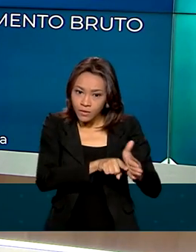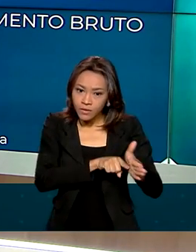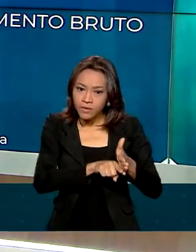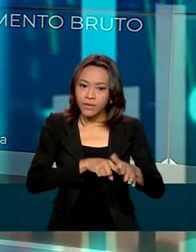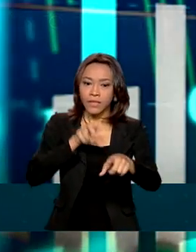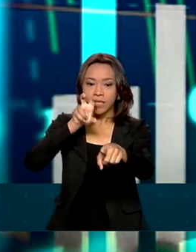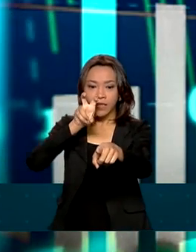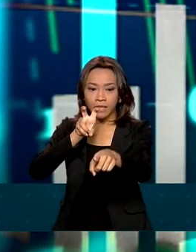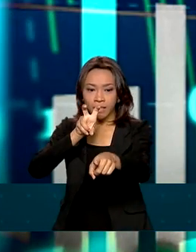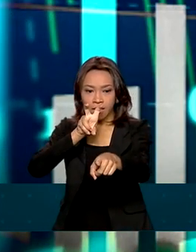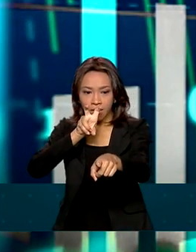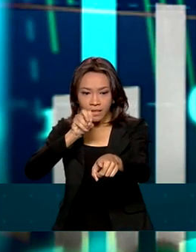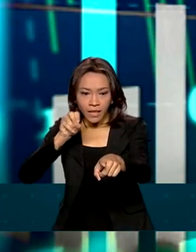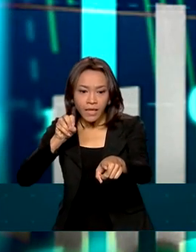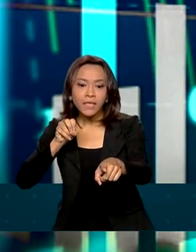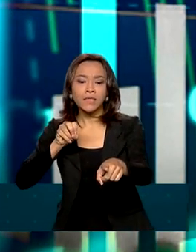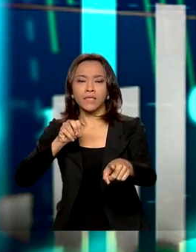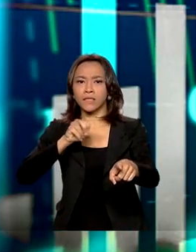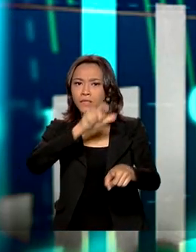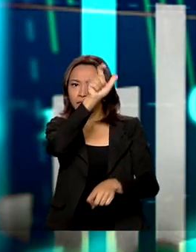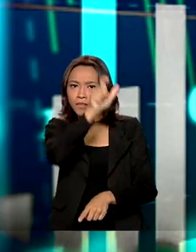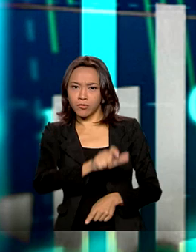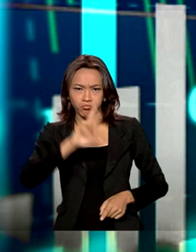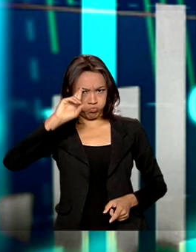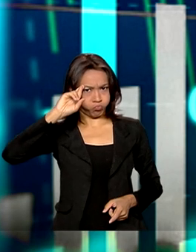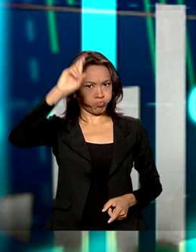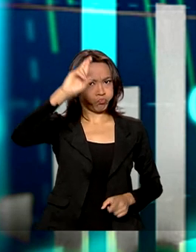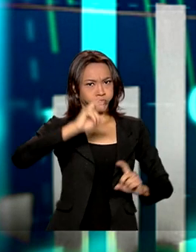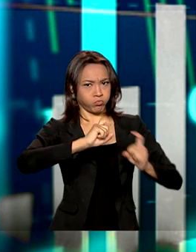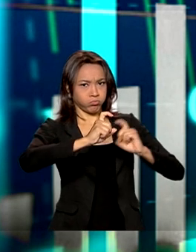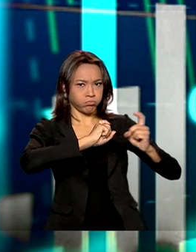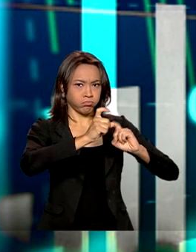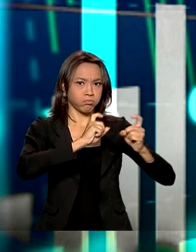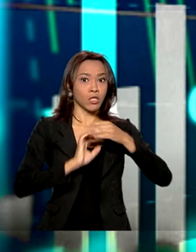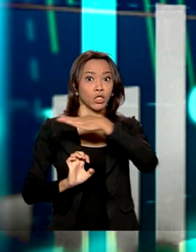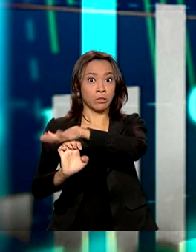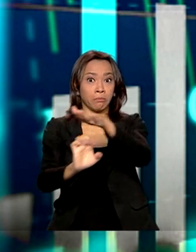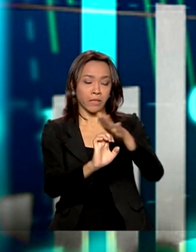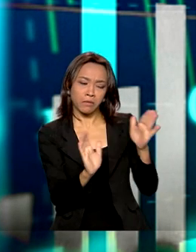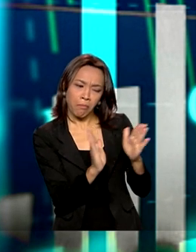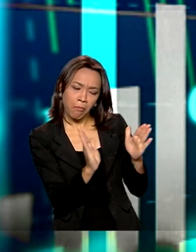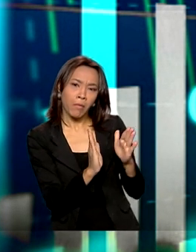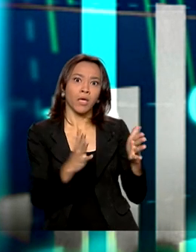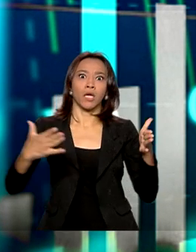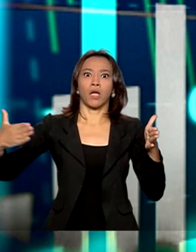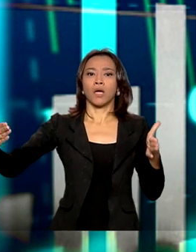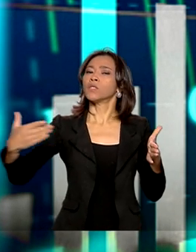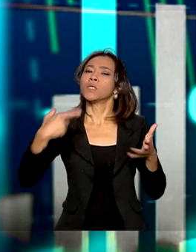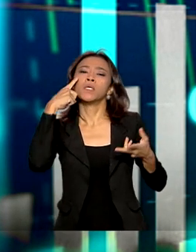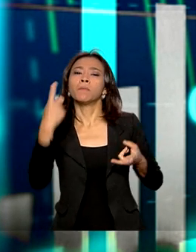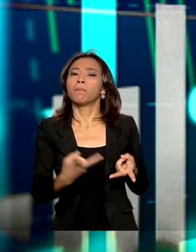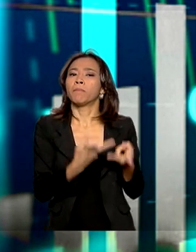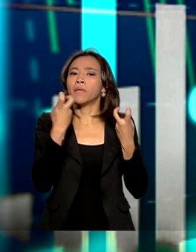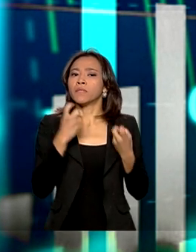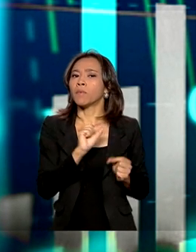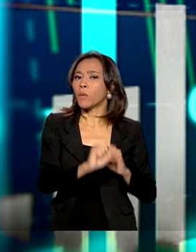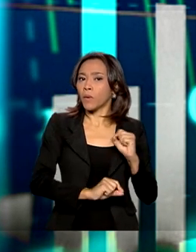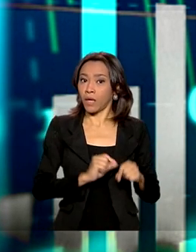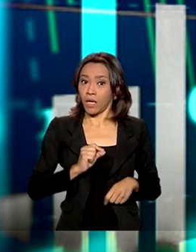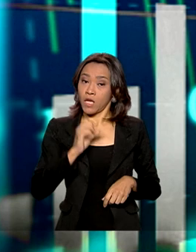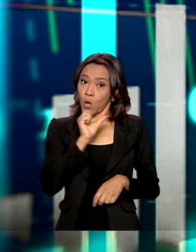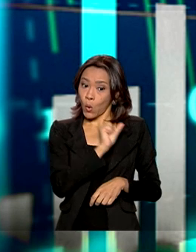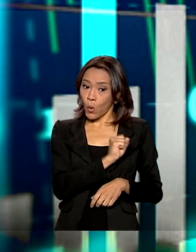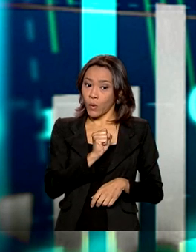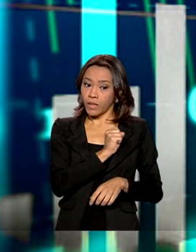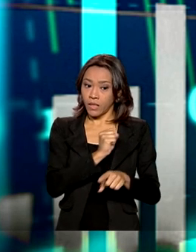500 executivos foram entrevistados de médias e grandes empresas. E o que se observou? Que 88